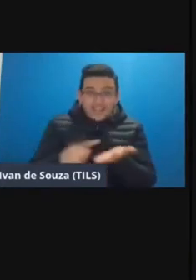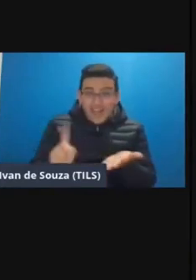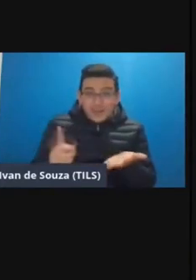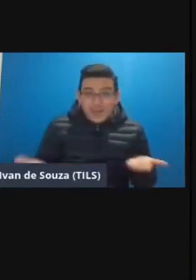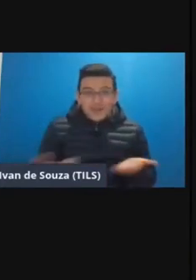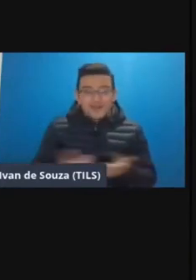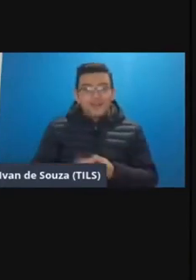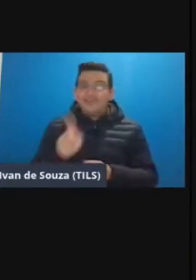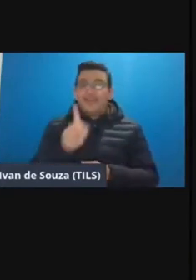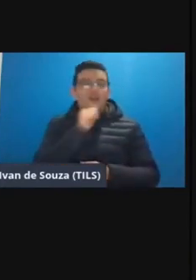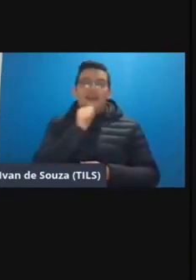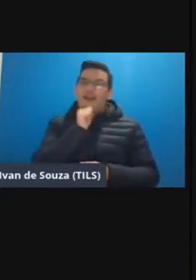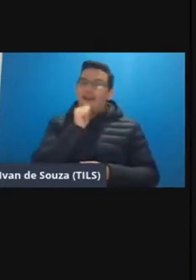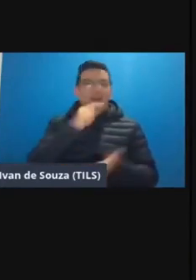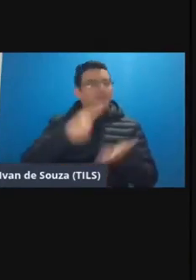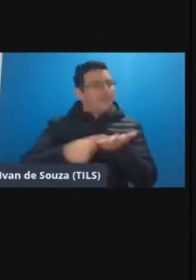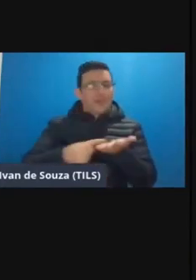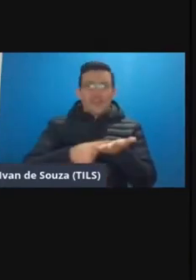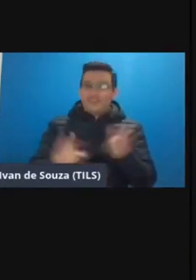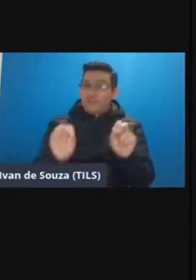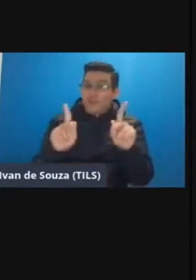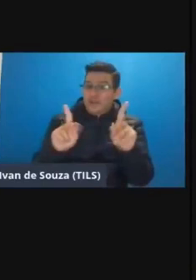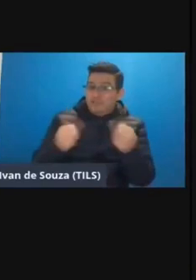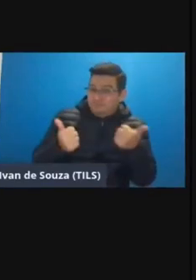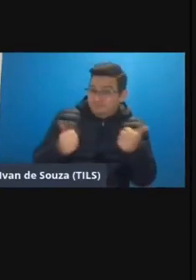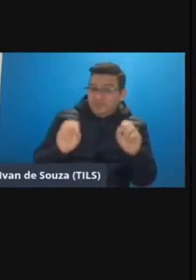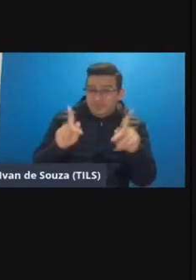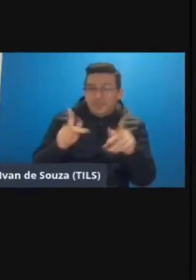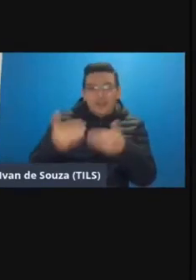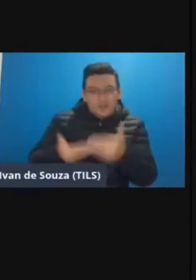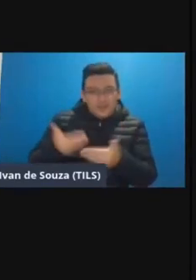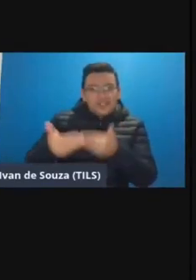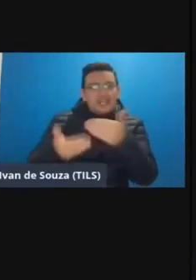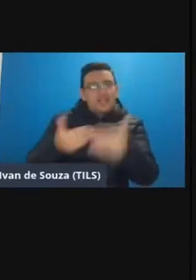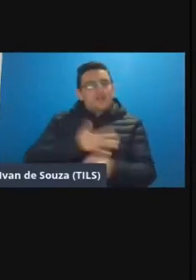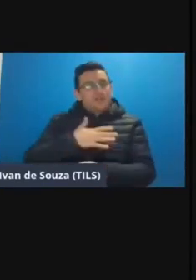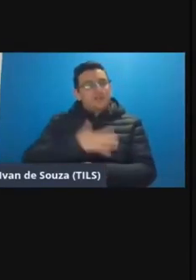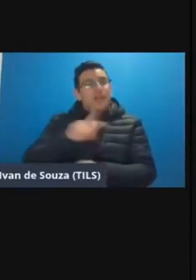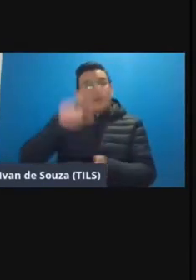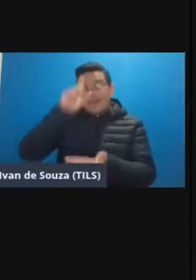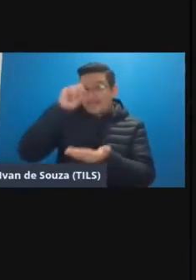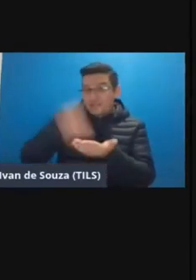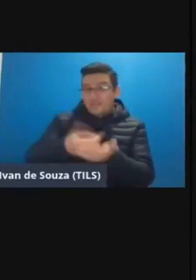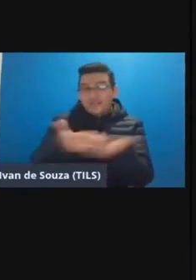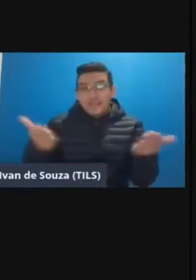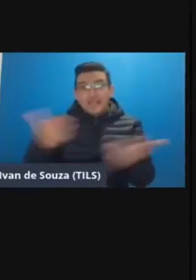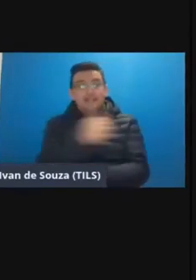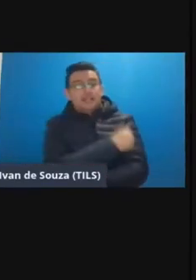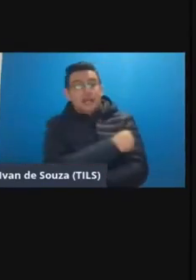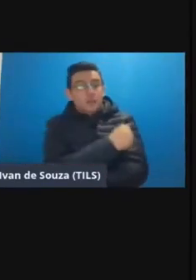não ainda não reagendaram e tudo bem faz parte do processo para mim é uma decisão deles enquanto